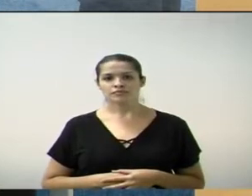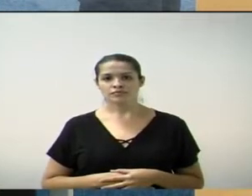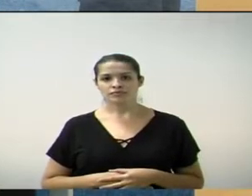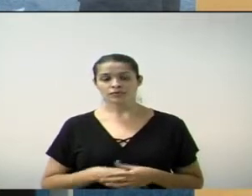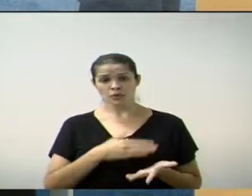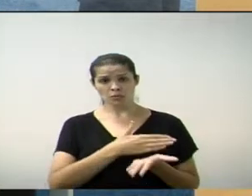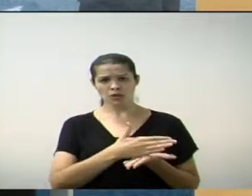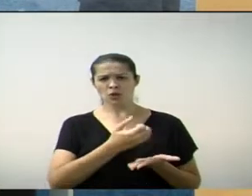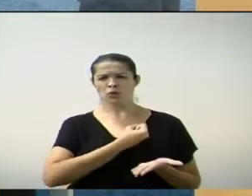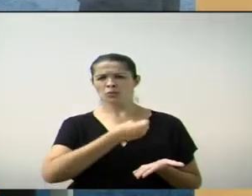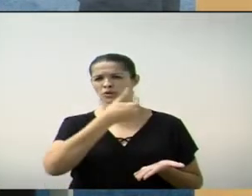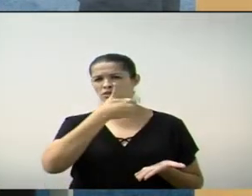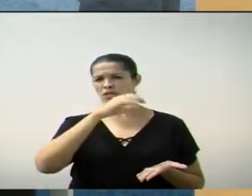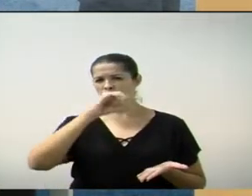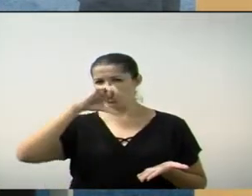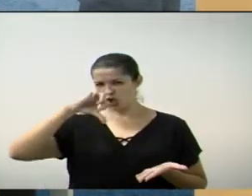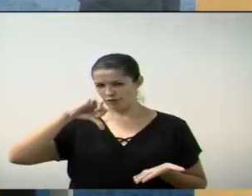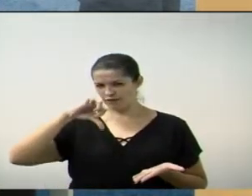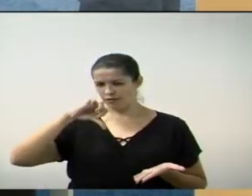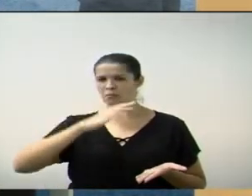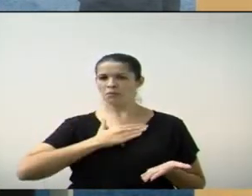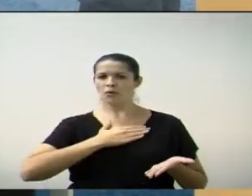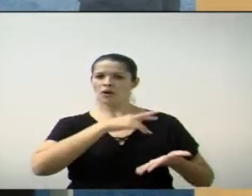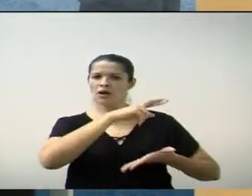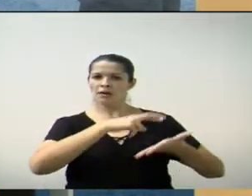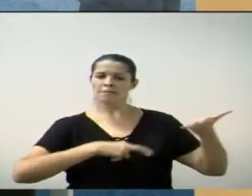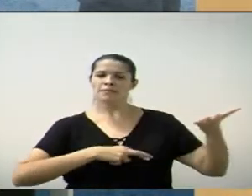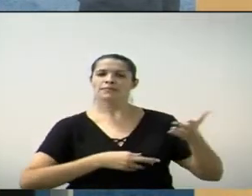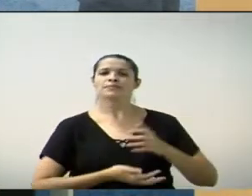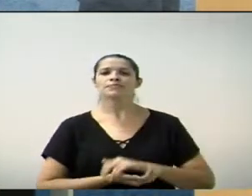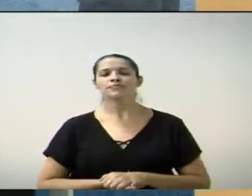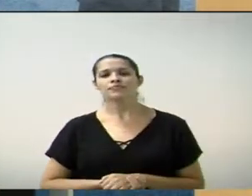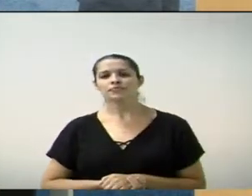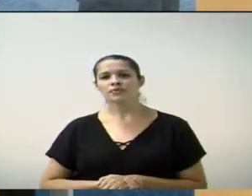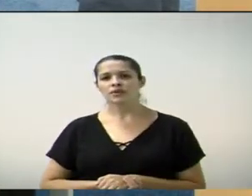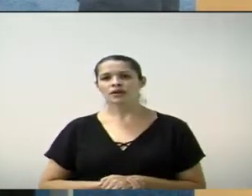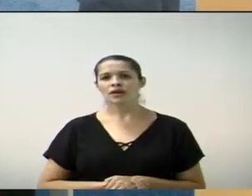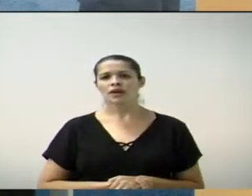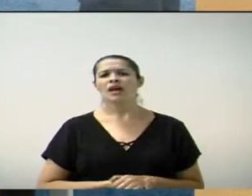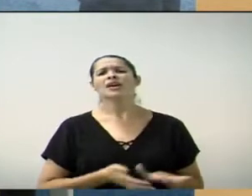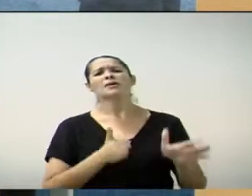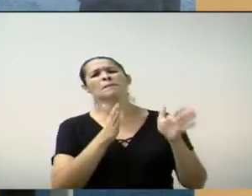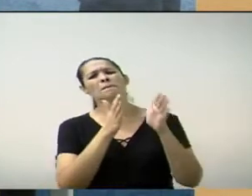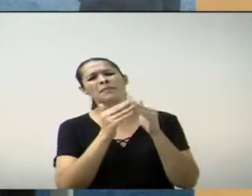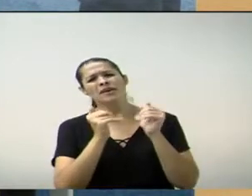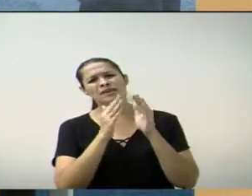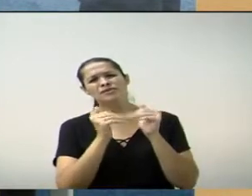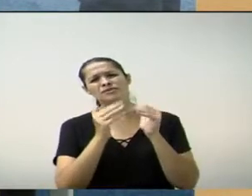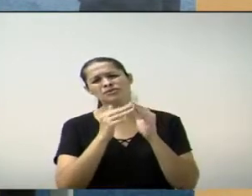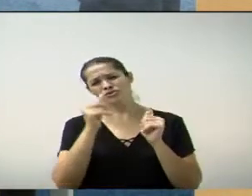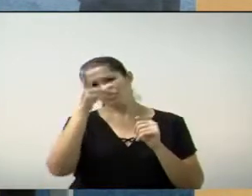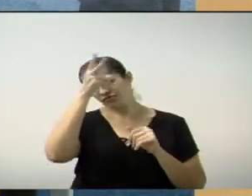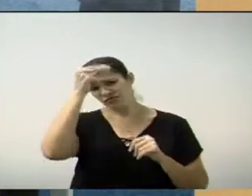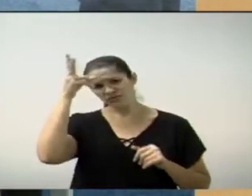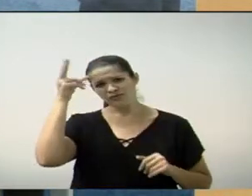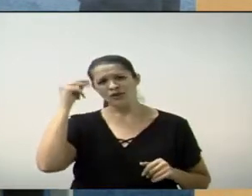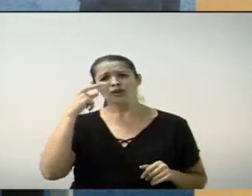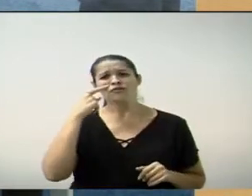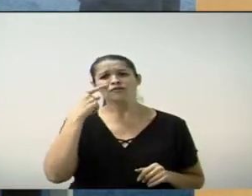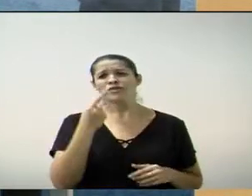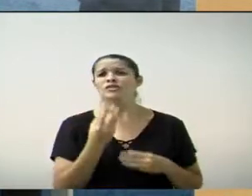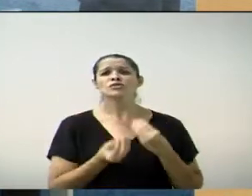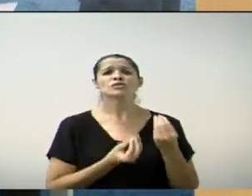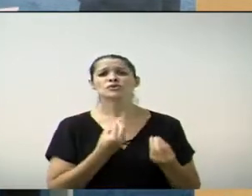número 109. É o requerimento que eu peço ao executivo para que reveja a questão da